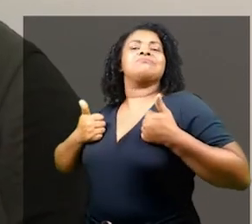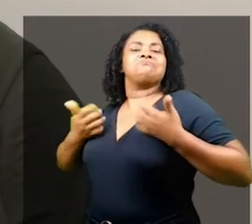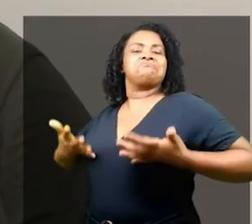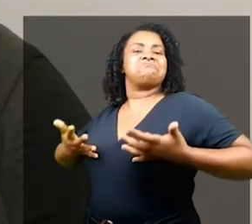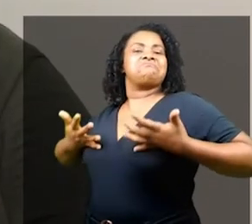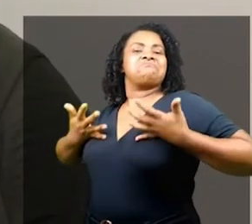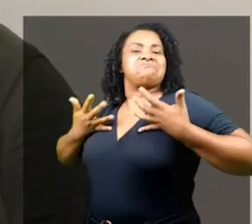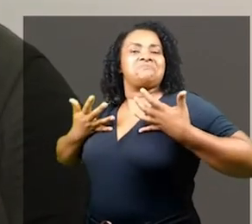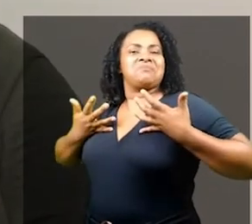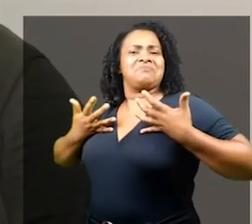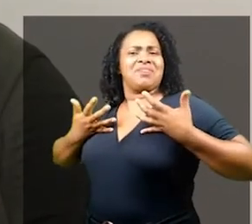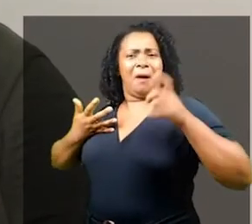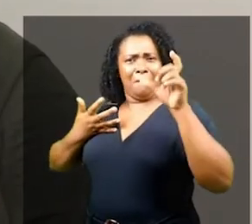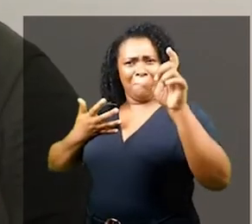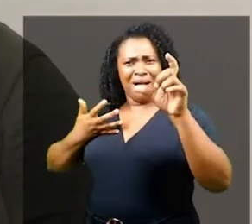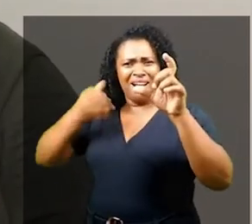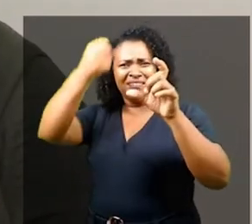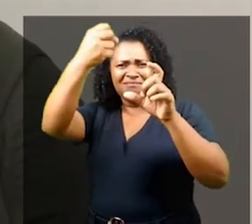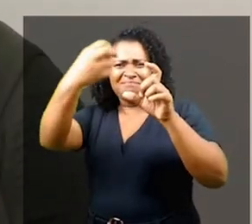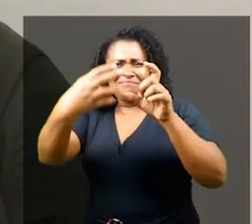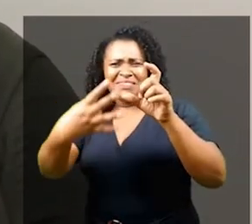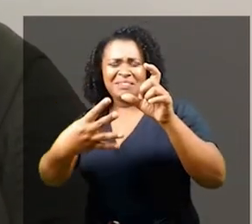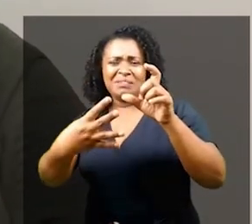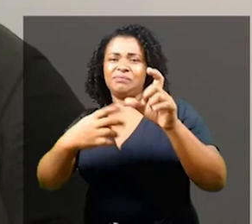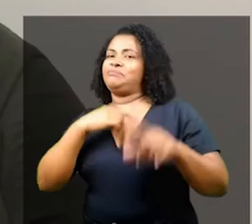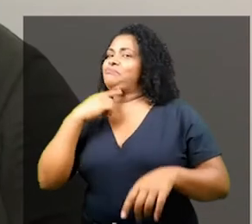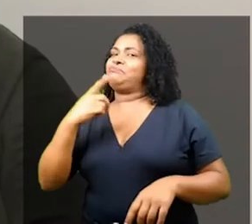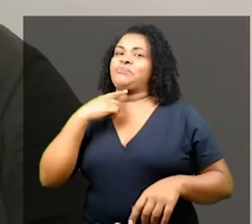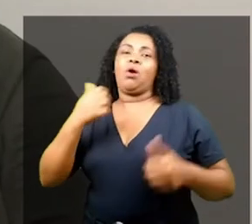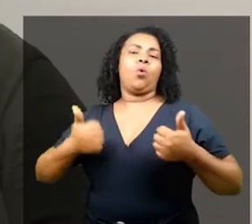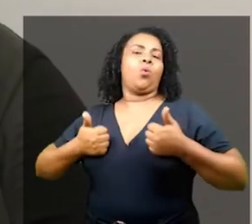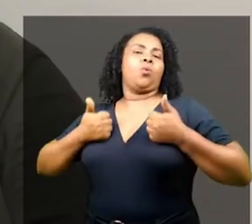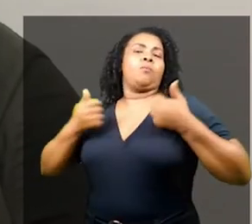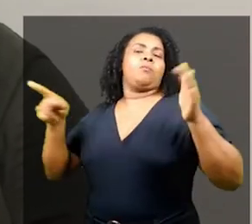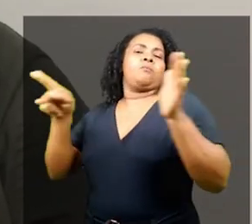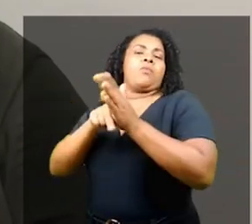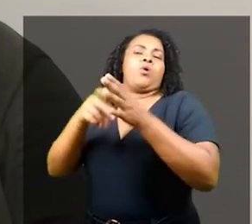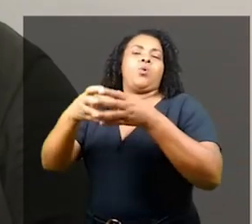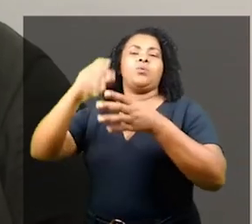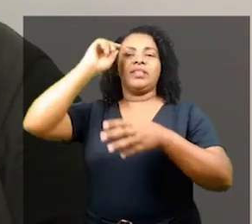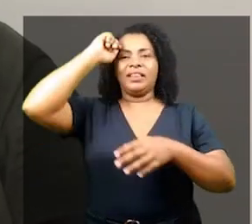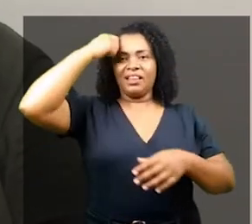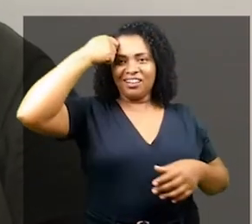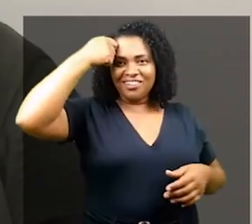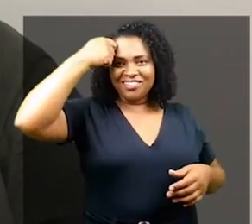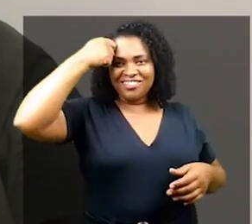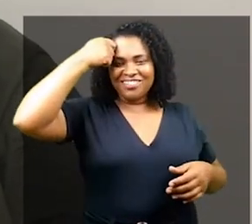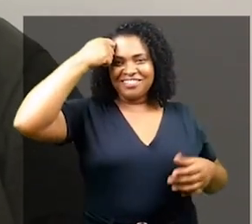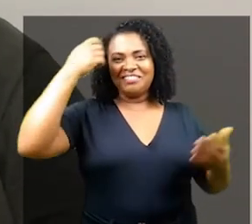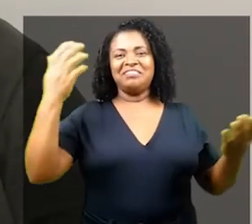ainda tem um orgulho no meio disso que a palavra não consegue comportar. Um orgulho negro.